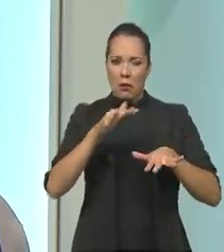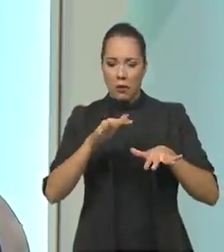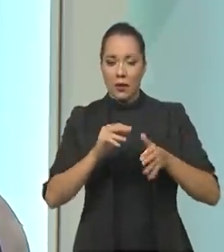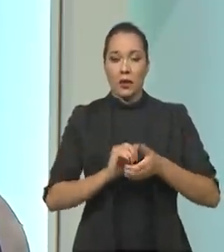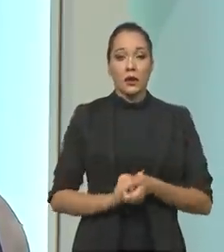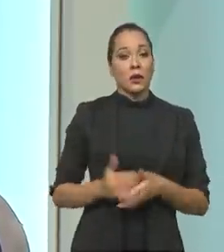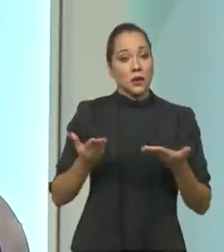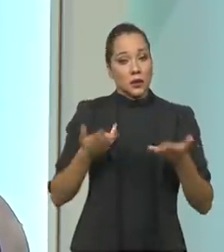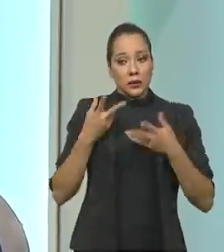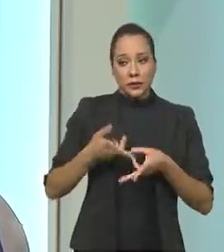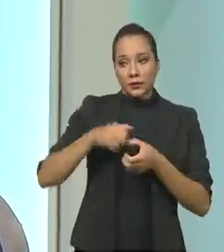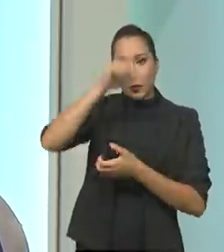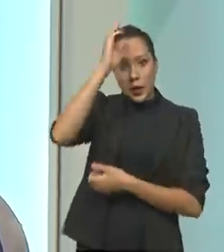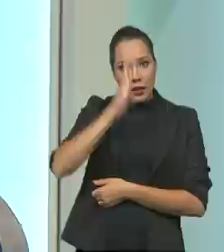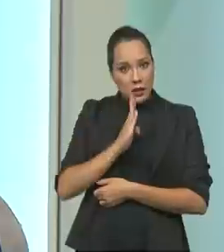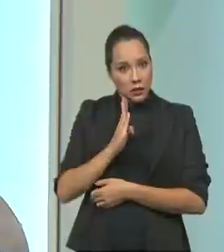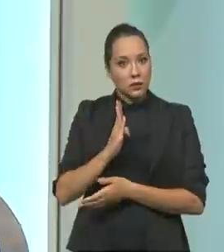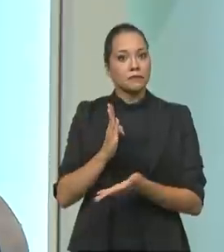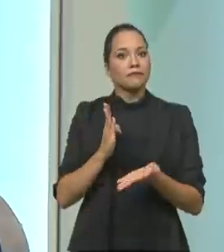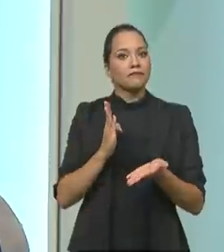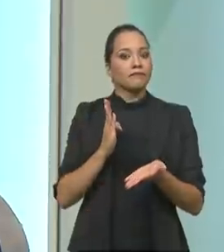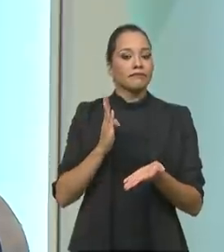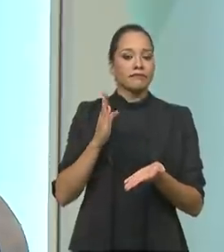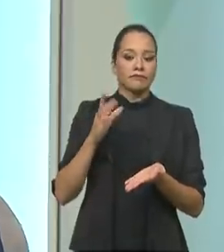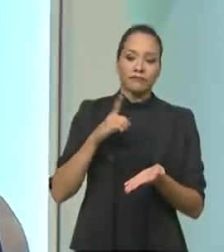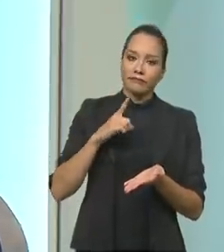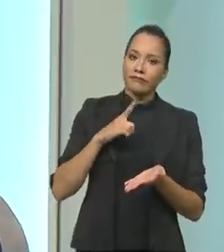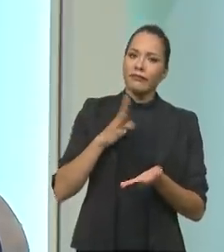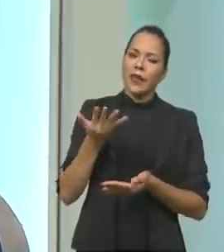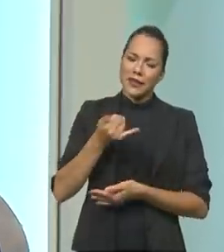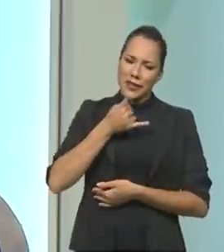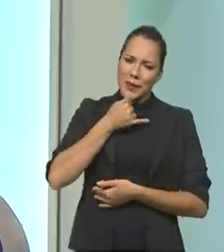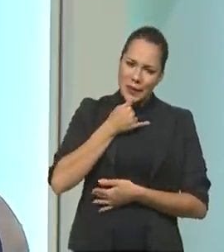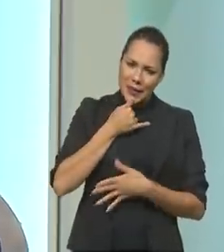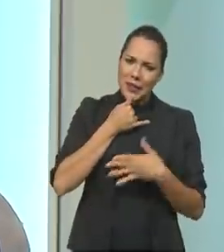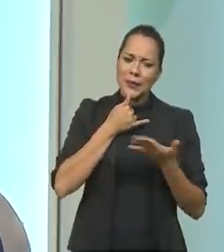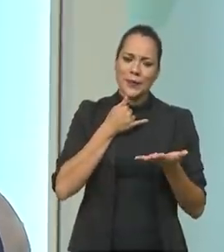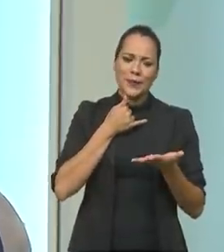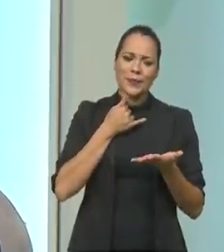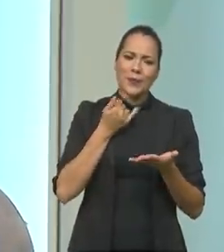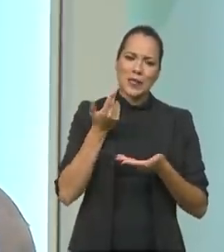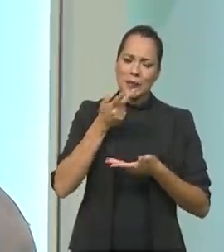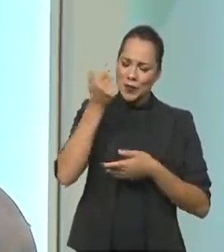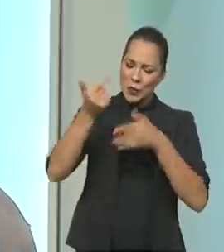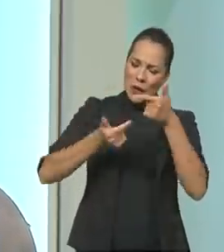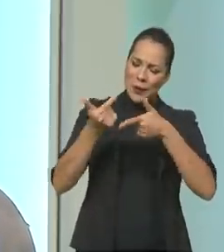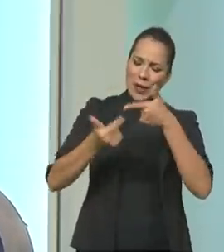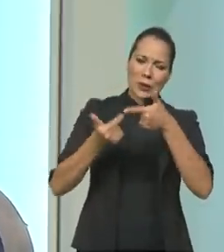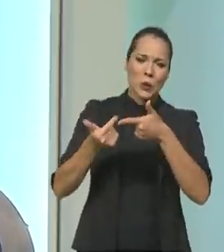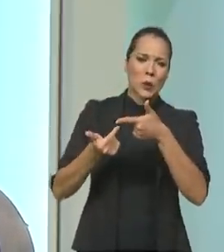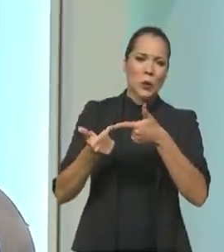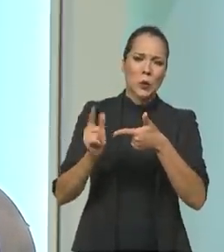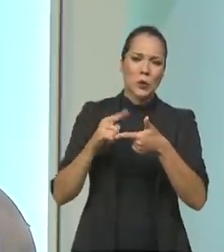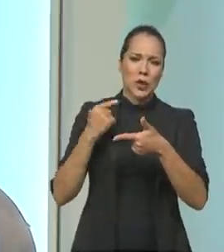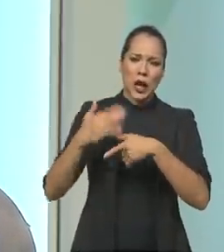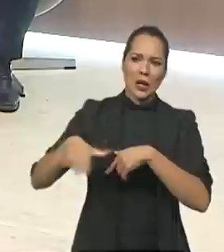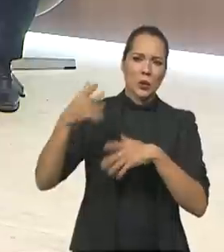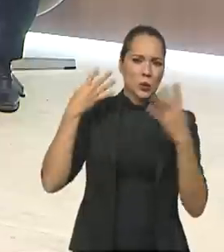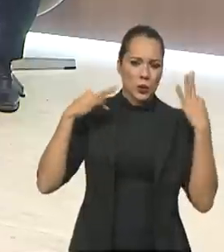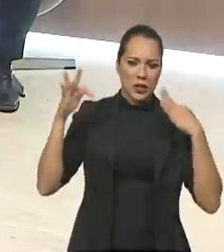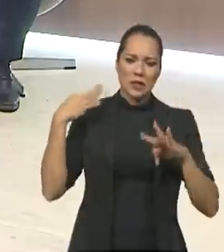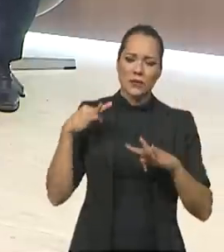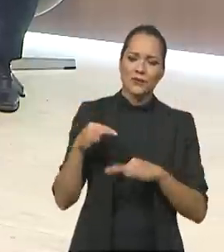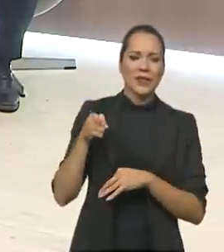que a gente viu que o Brasil, apesar da perda de emprego, que nós lamentamos, porque o trabalhador nosso, da Caterina Produtiva do Turismo,